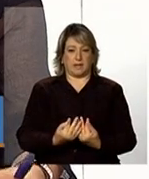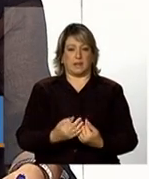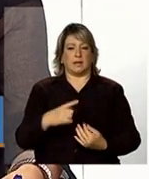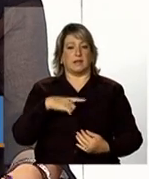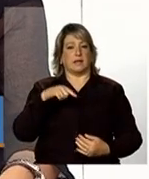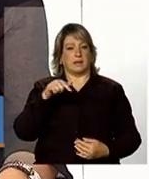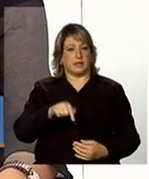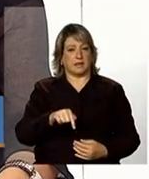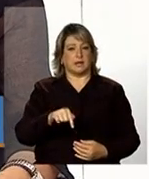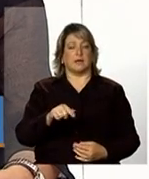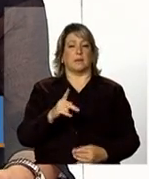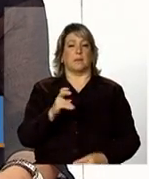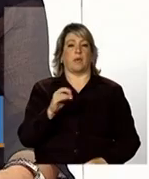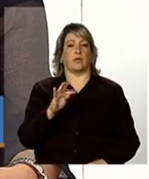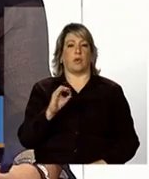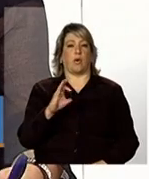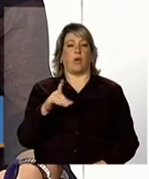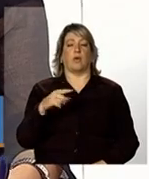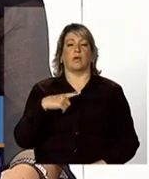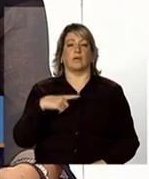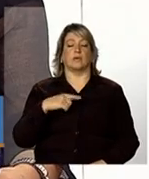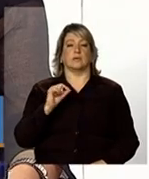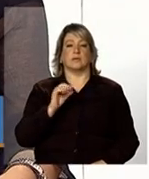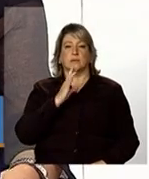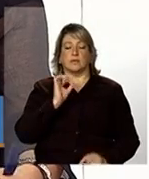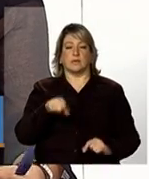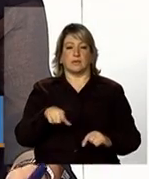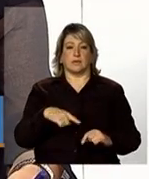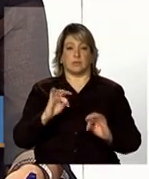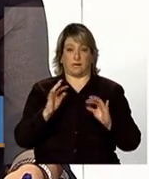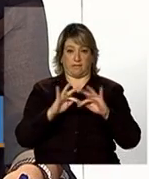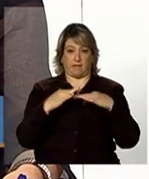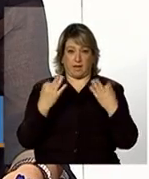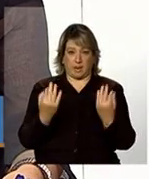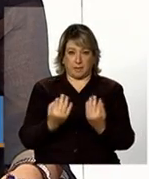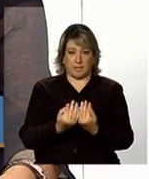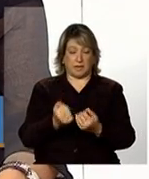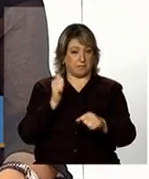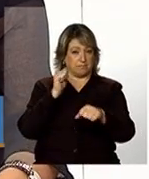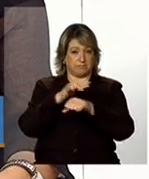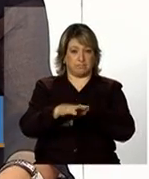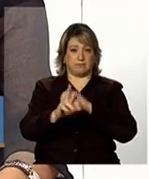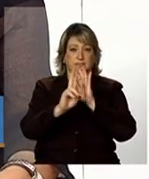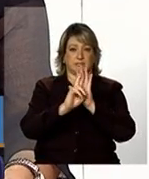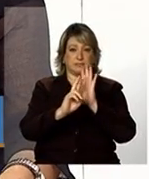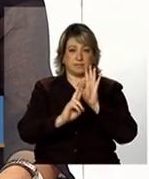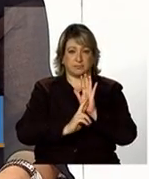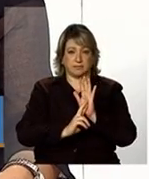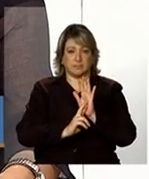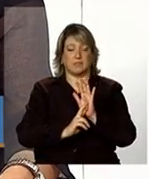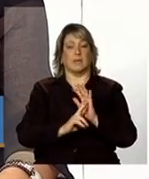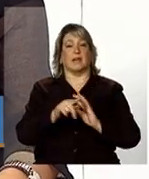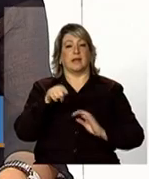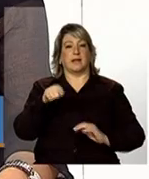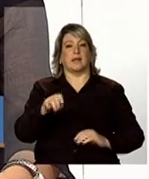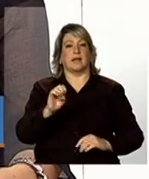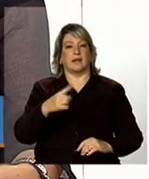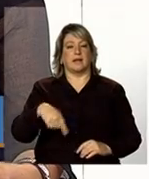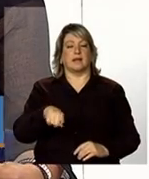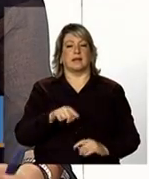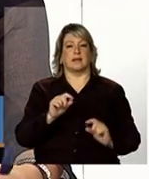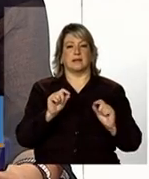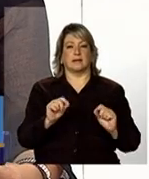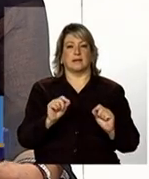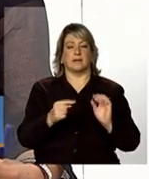reconhece que as famílias que descumprem as condicionalidades são aquelas que apresentam